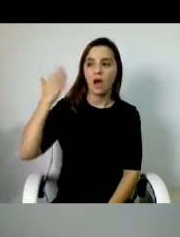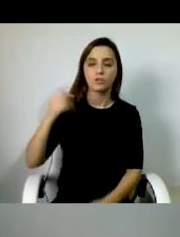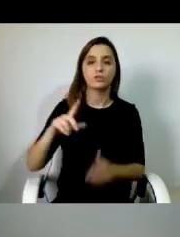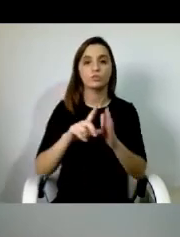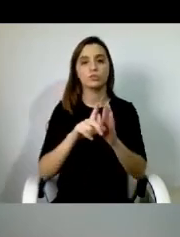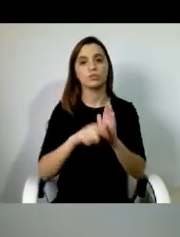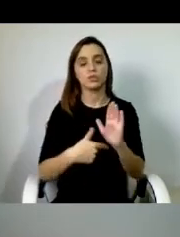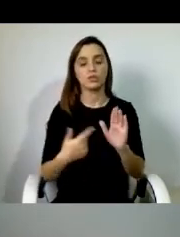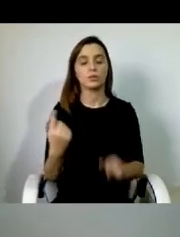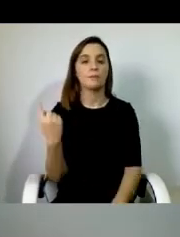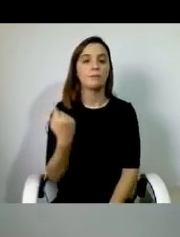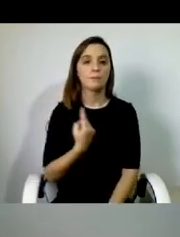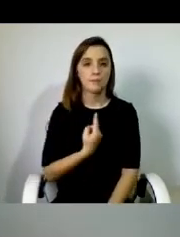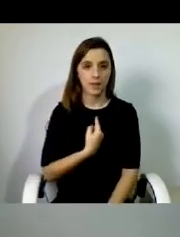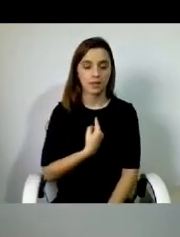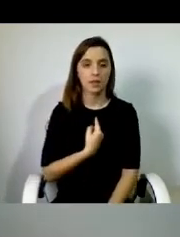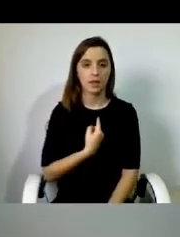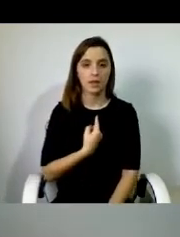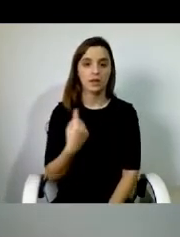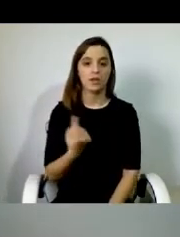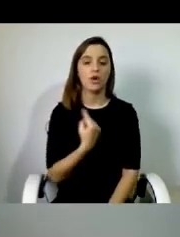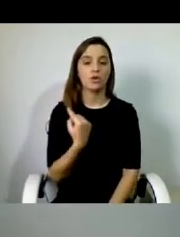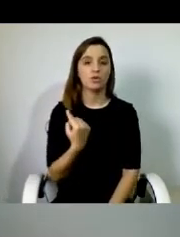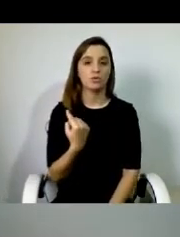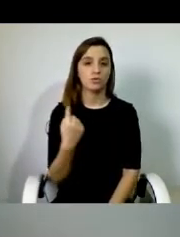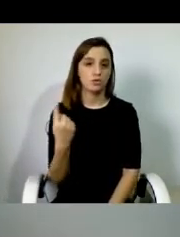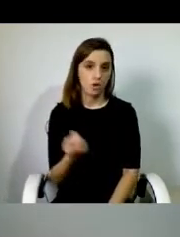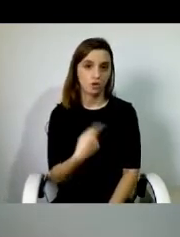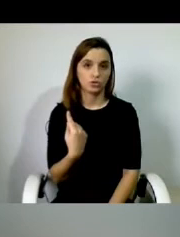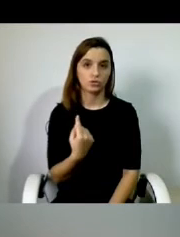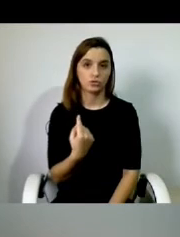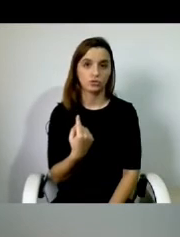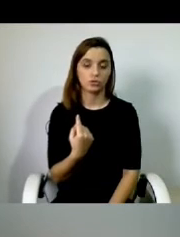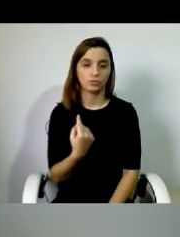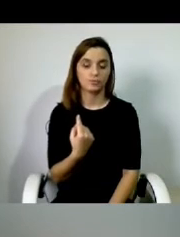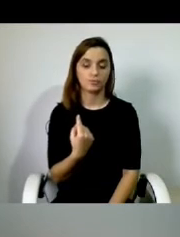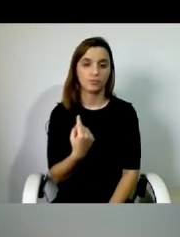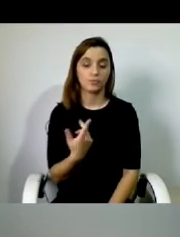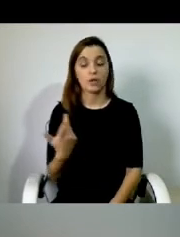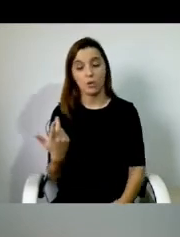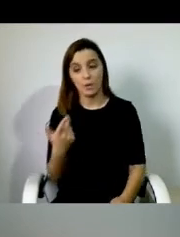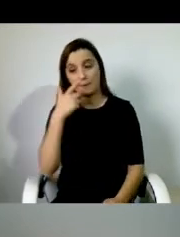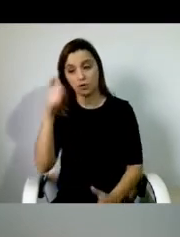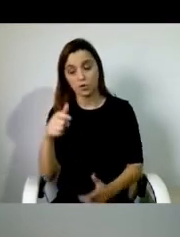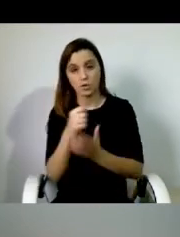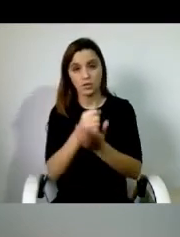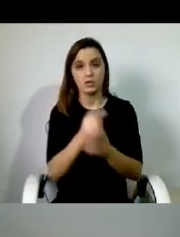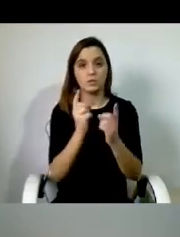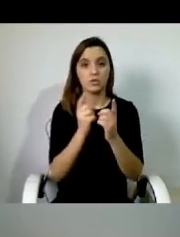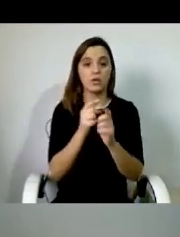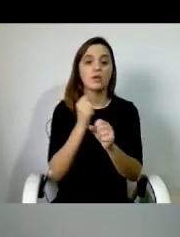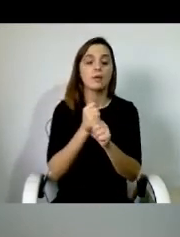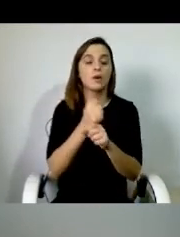que nós elaborássemos um contrato, que o assistente pessoal trabalhasse através da prestação de